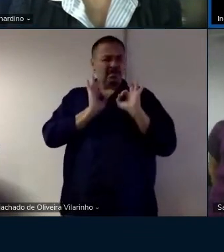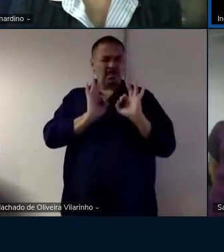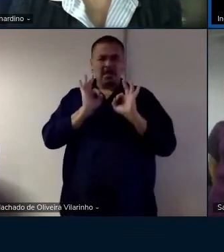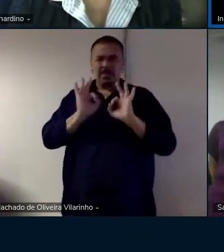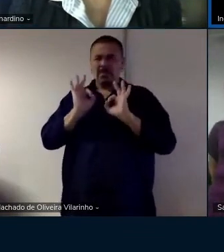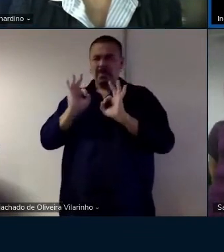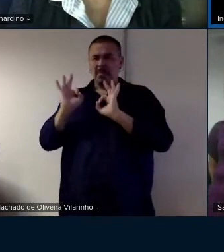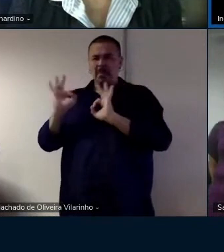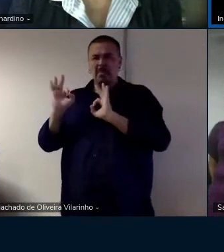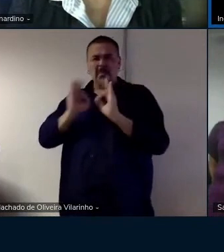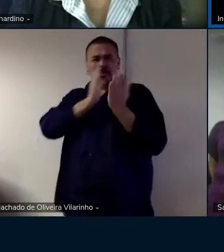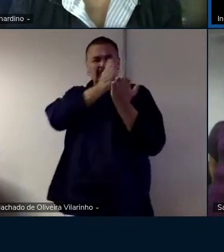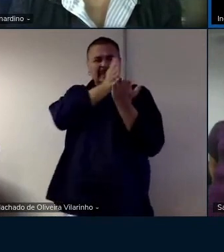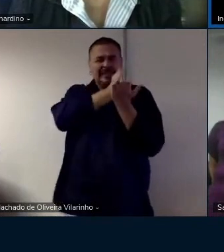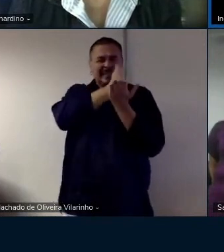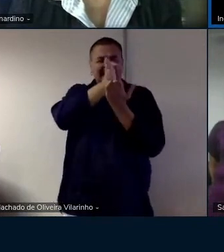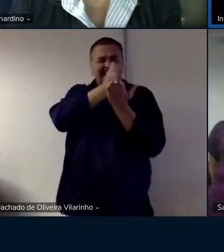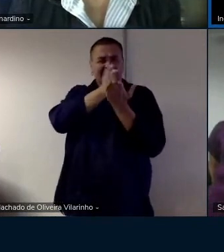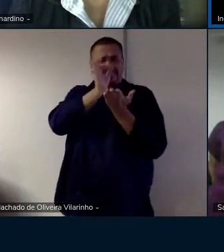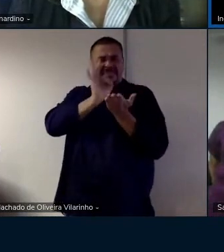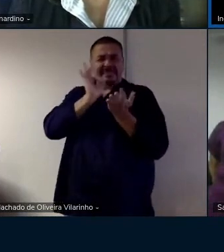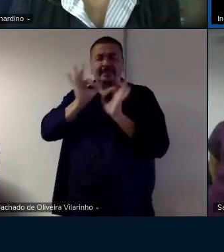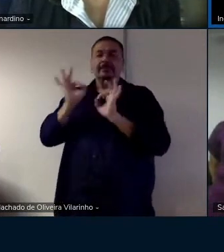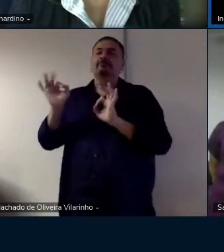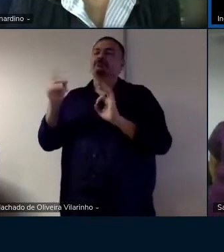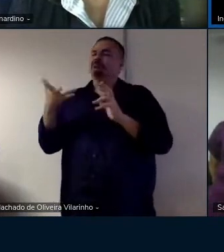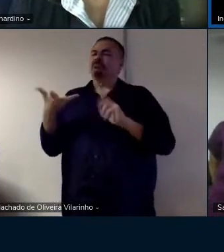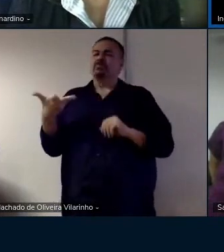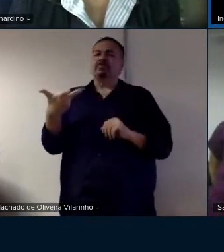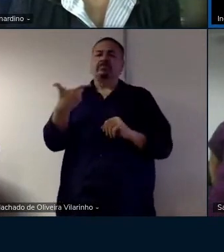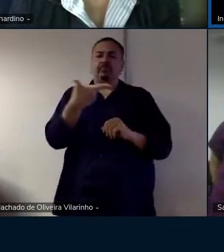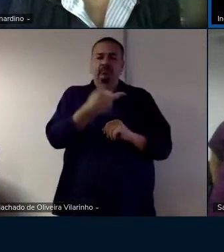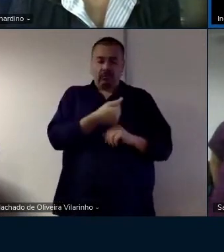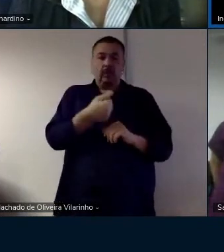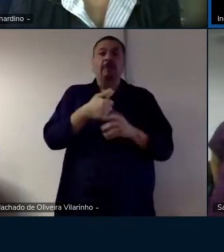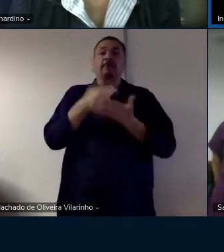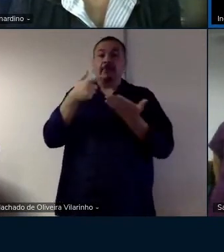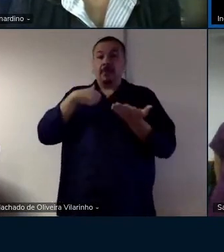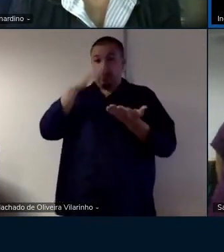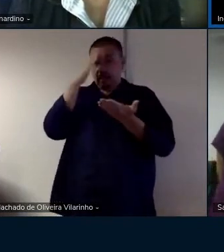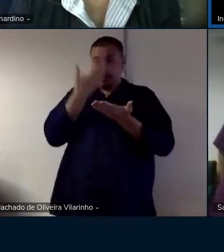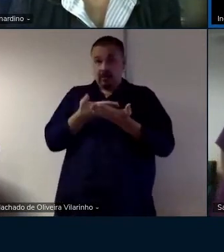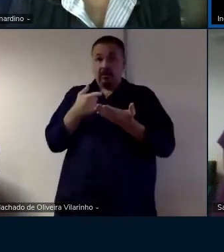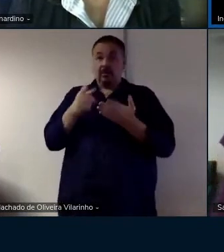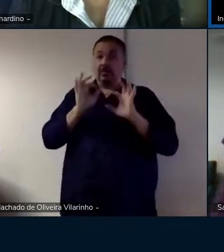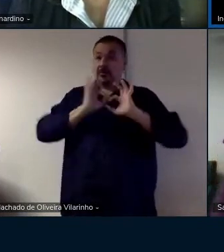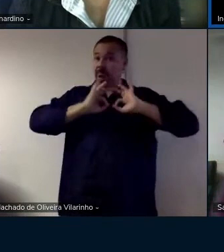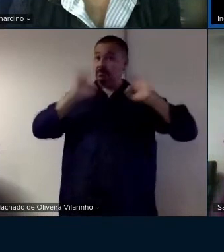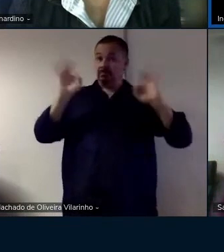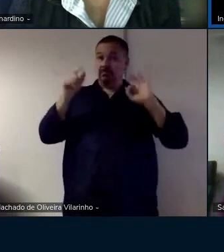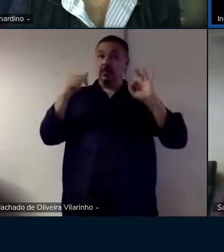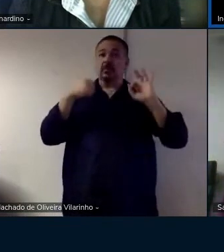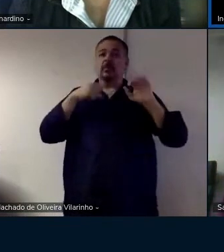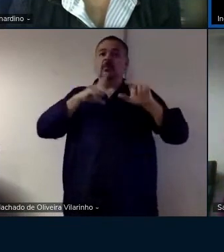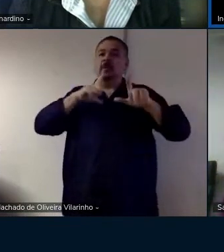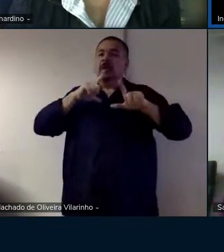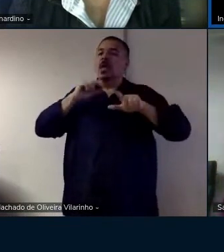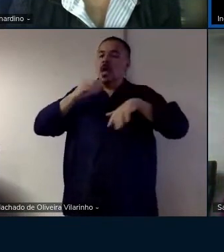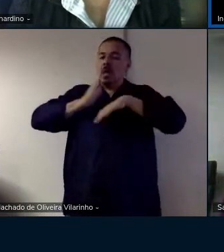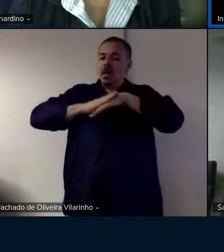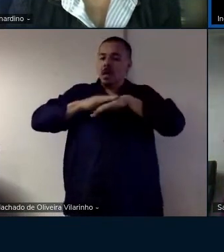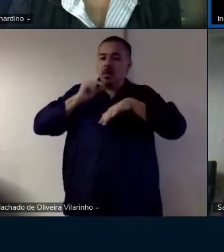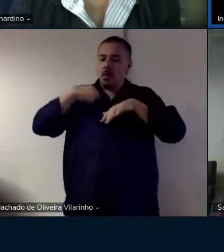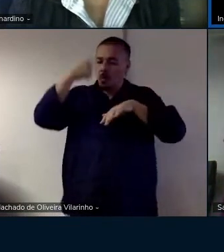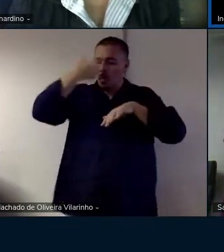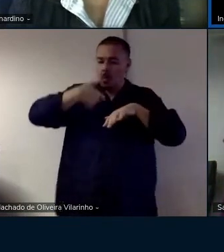disciplinadamente assim e de forma excelente que acredito também que o excelente é aquele que a gente faz com o a gente tem e você